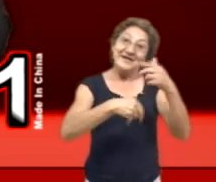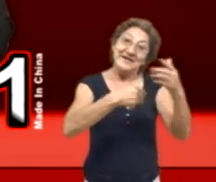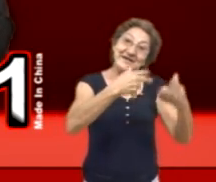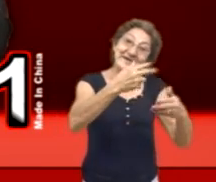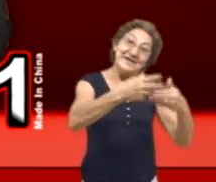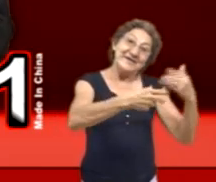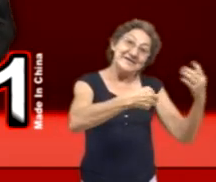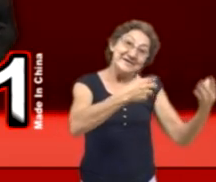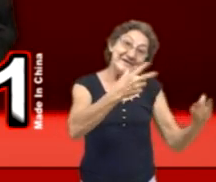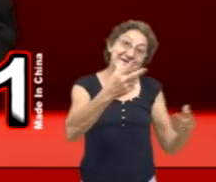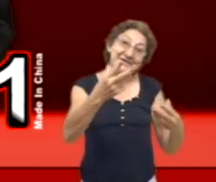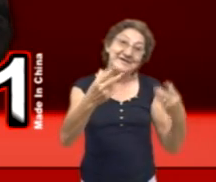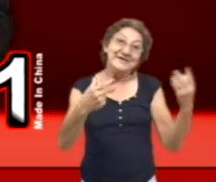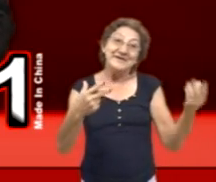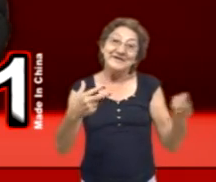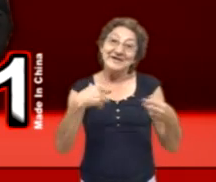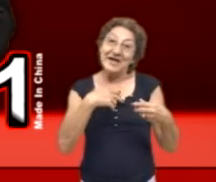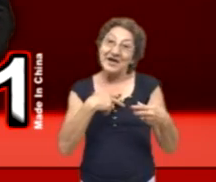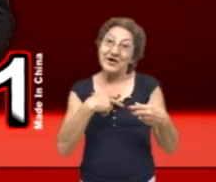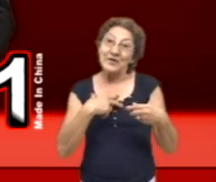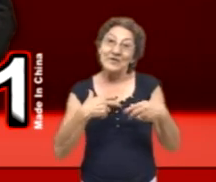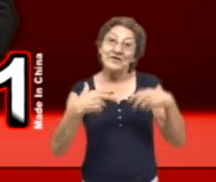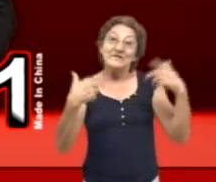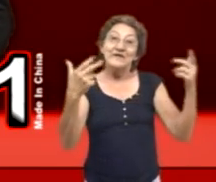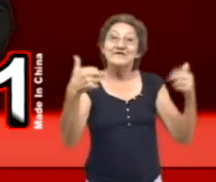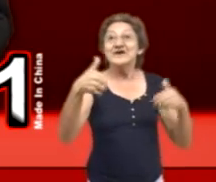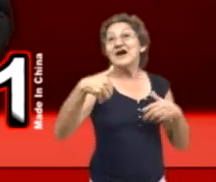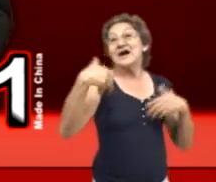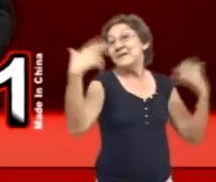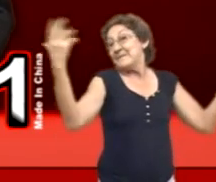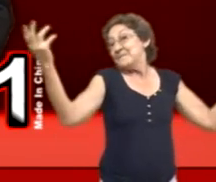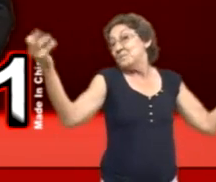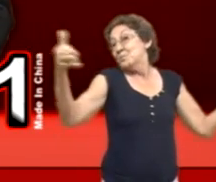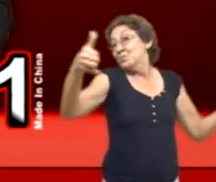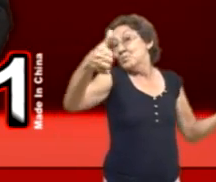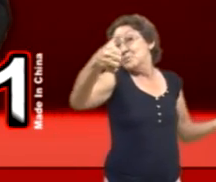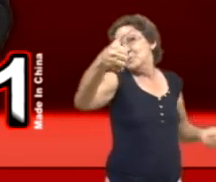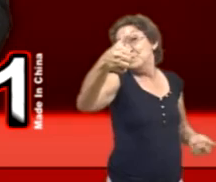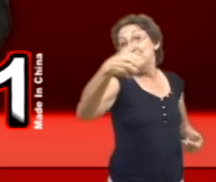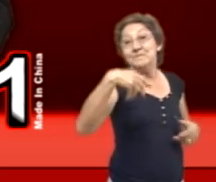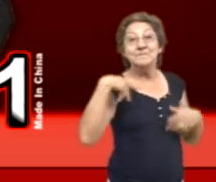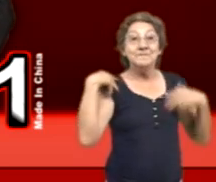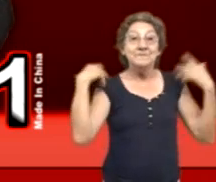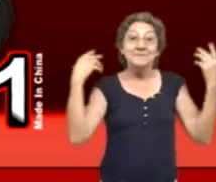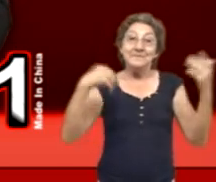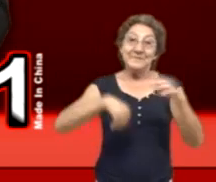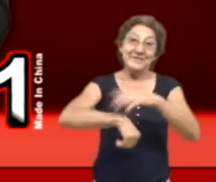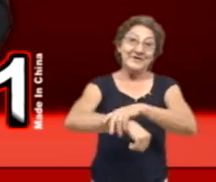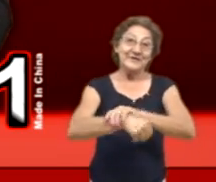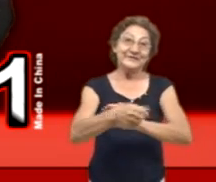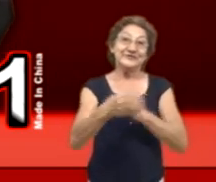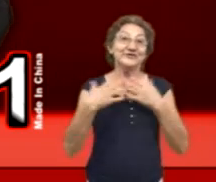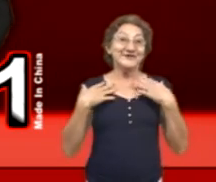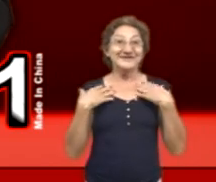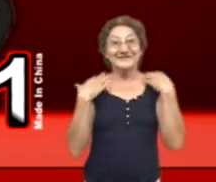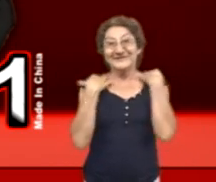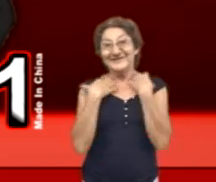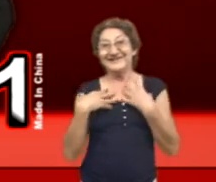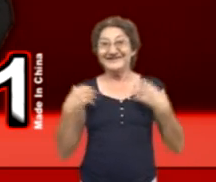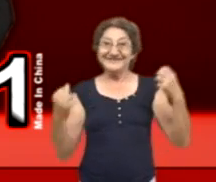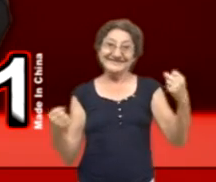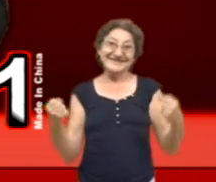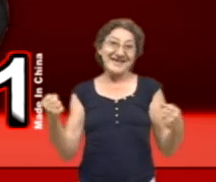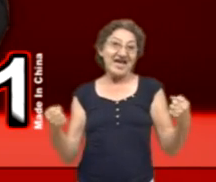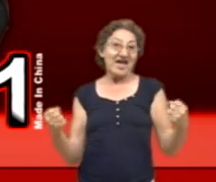Oi, meu nome é Chinezinho. Vote em mim. O meu número é 171. Se você votar em mim, 40